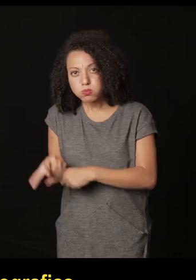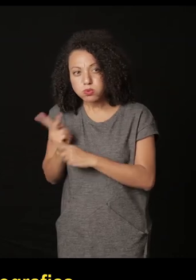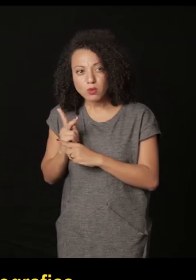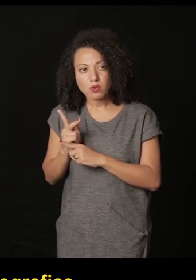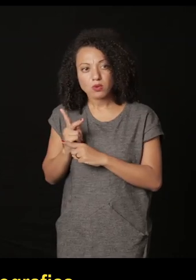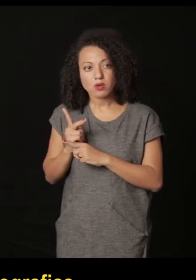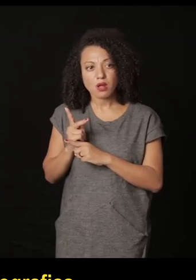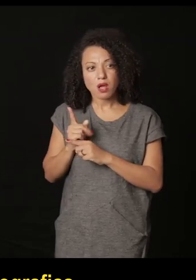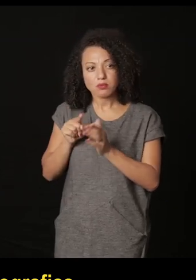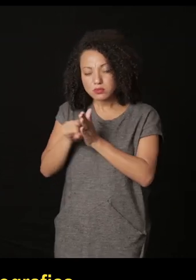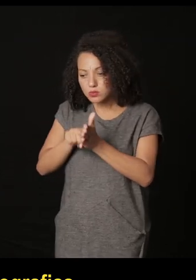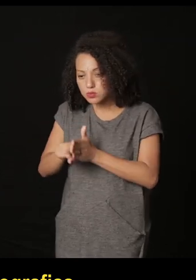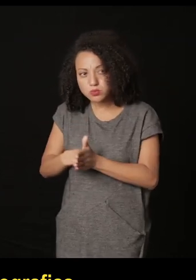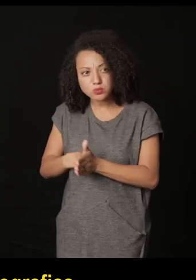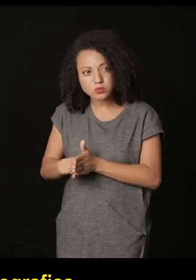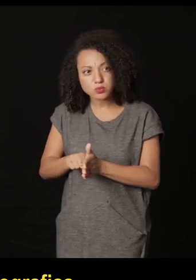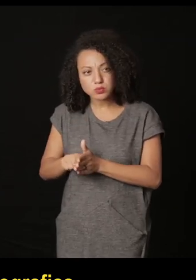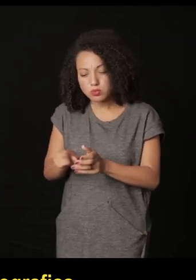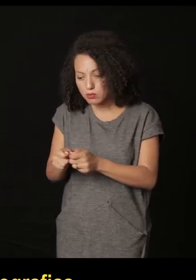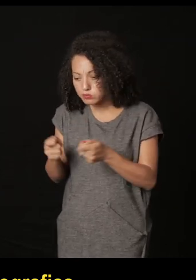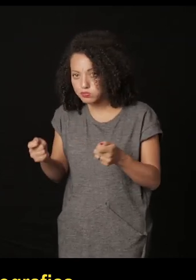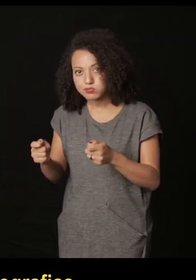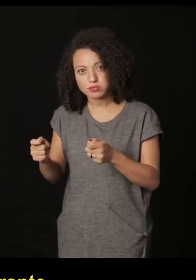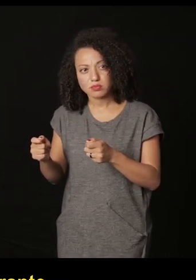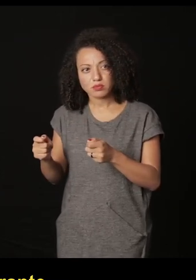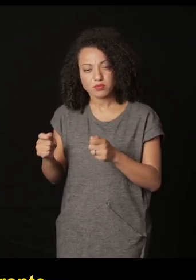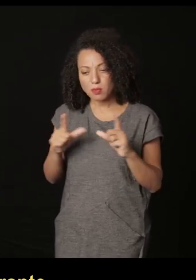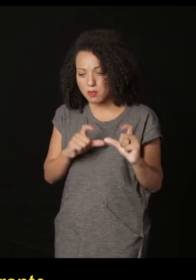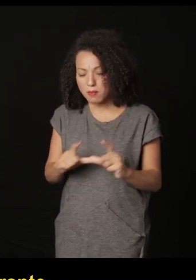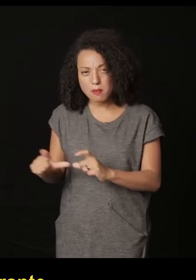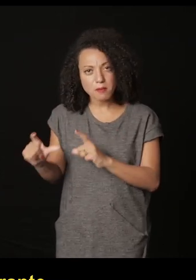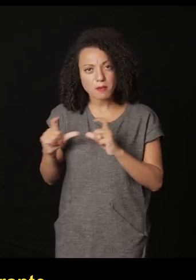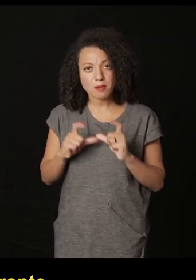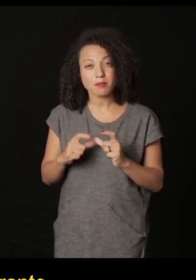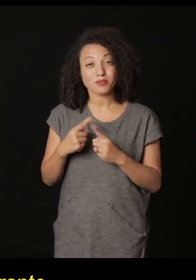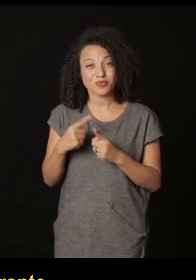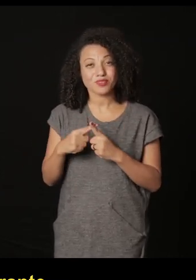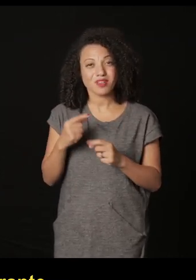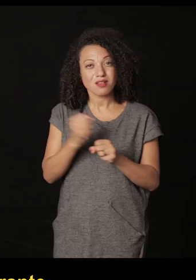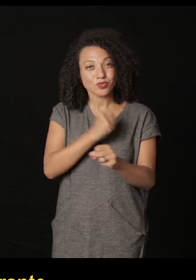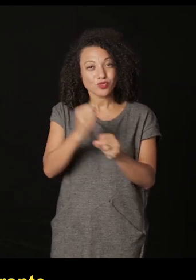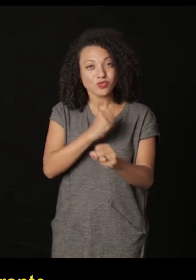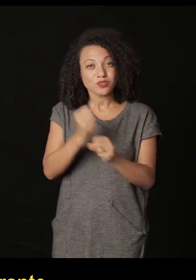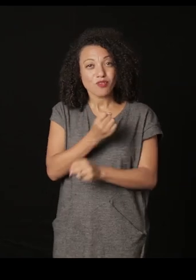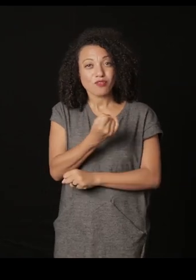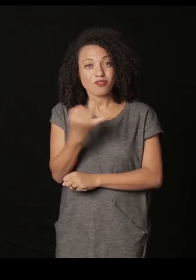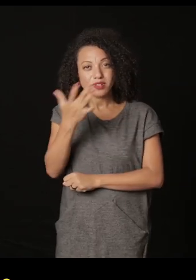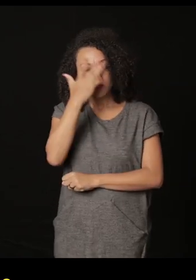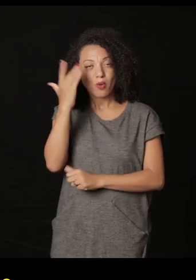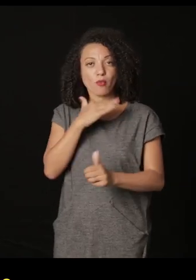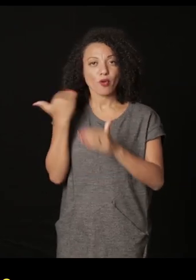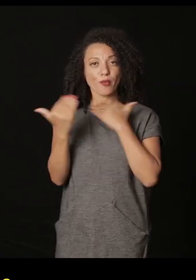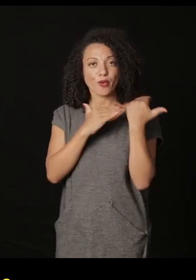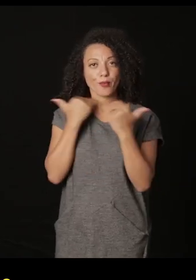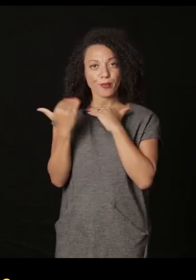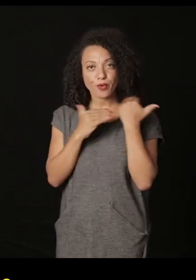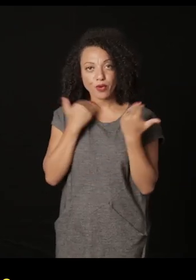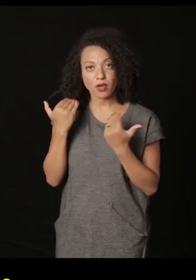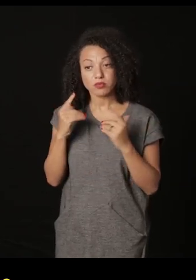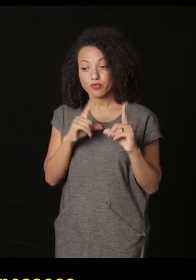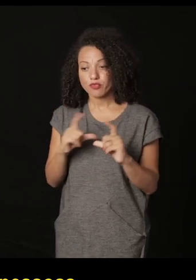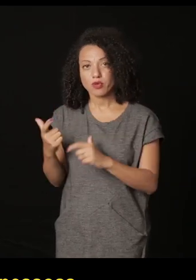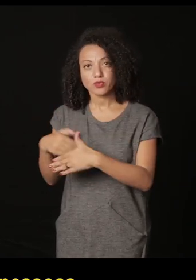fotografias dos operários comprovadamente mortos durante a construção isso foi um trabalho